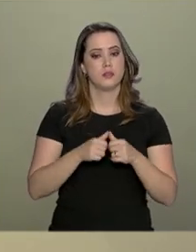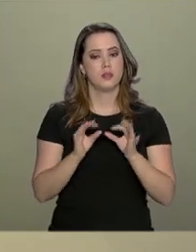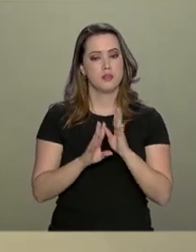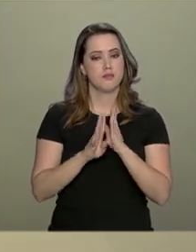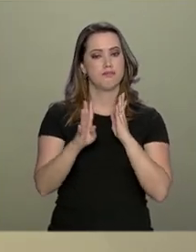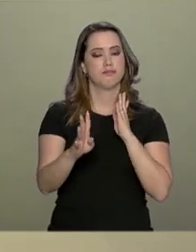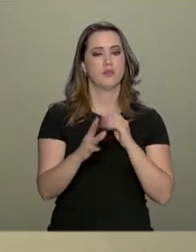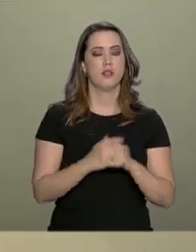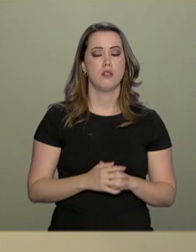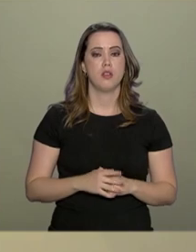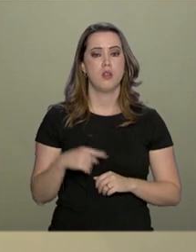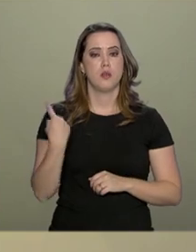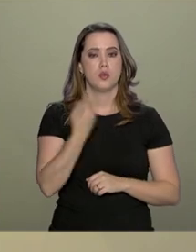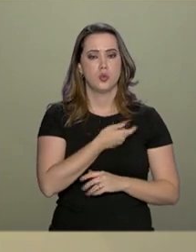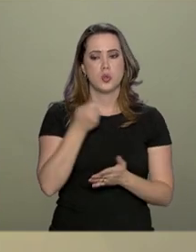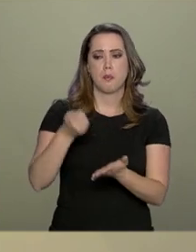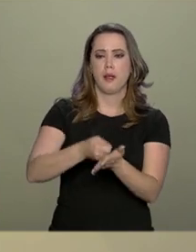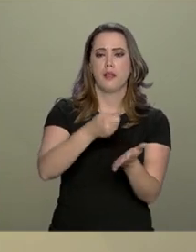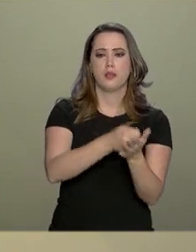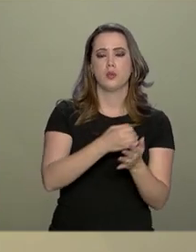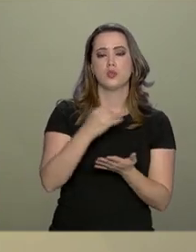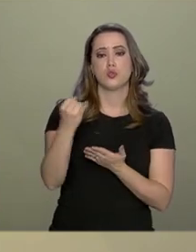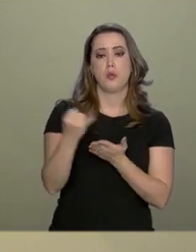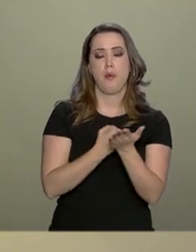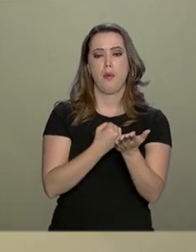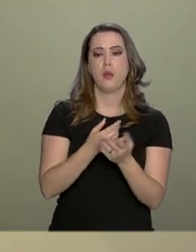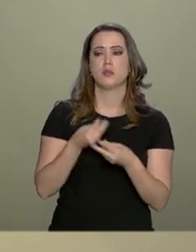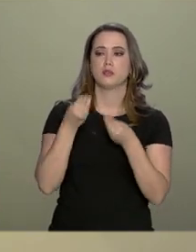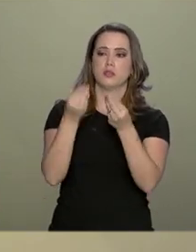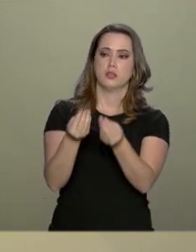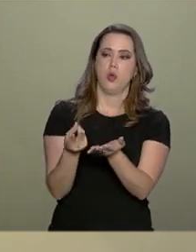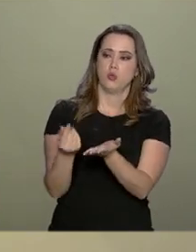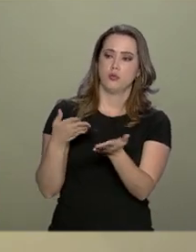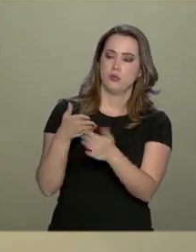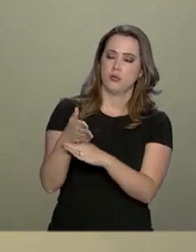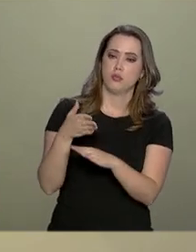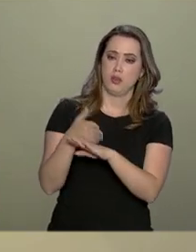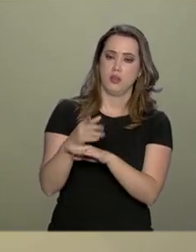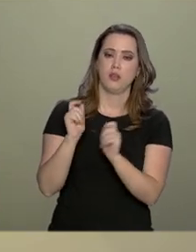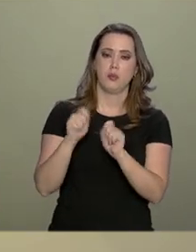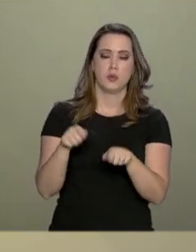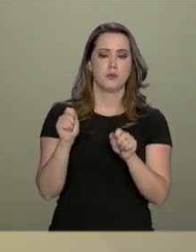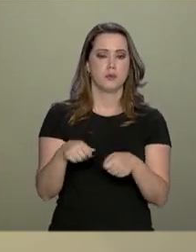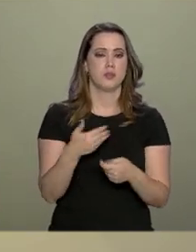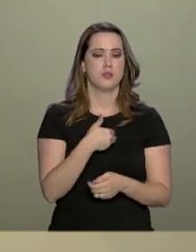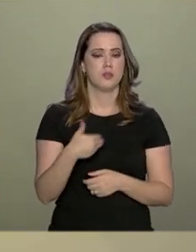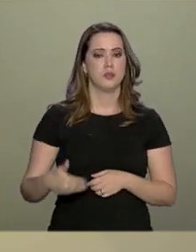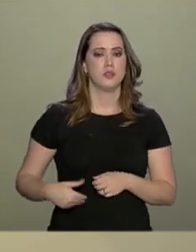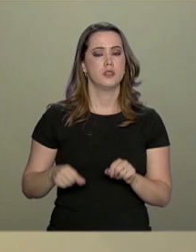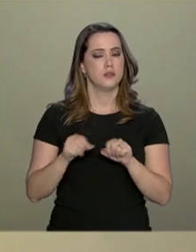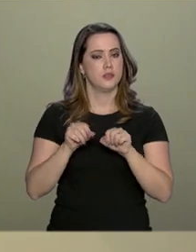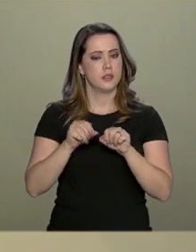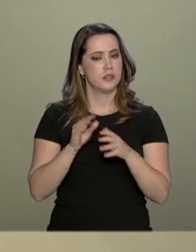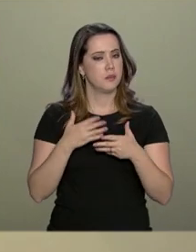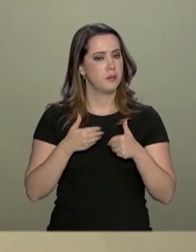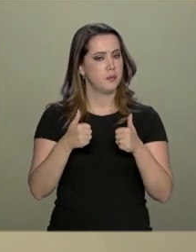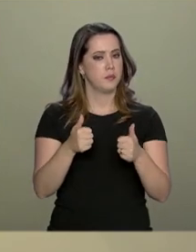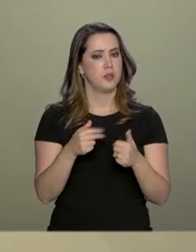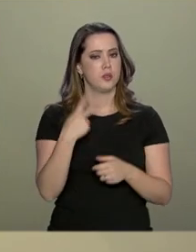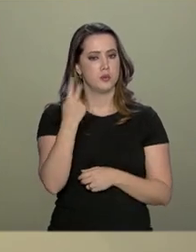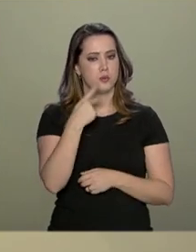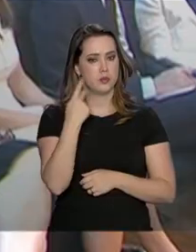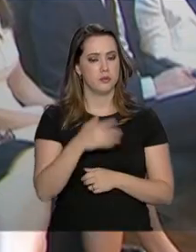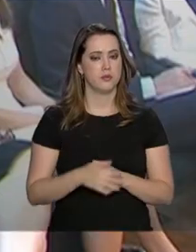na ponta. São os nossos pagadores de imposto, aqueles que dão a receita, que permite ao governo fazer melhores